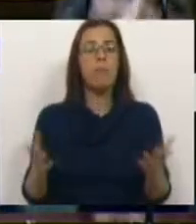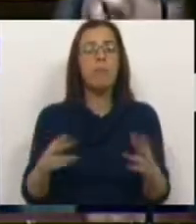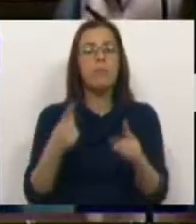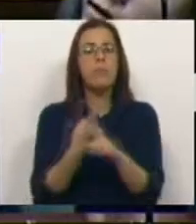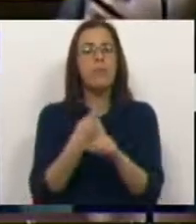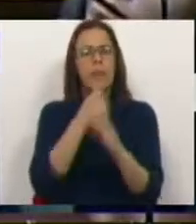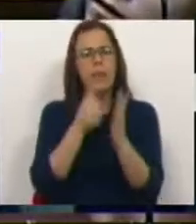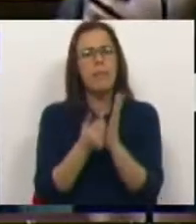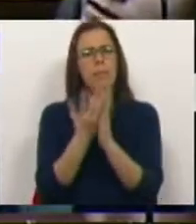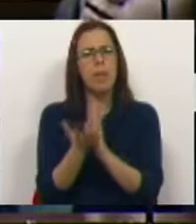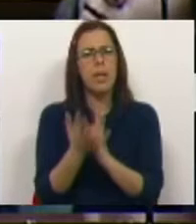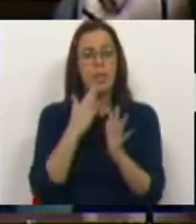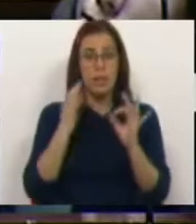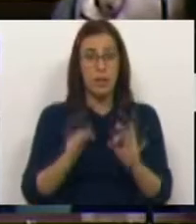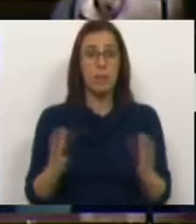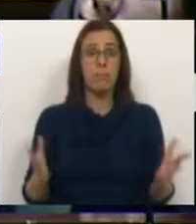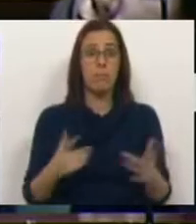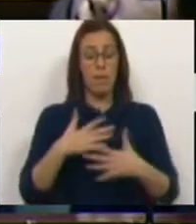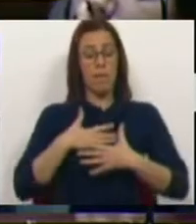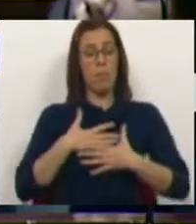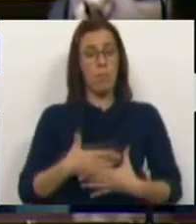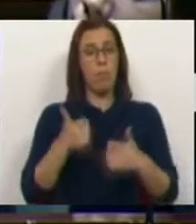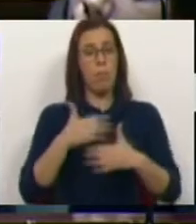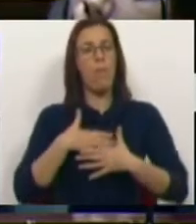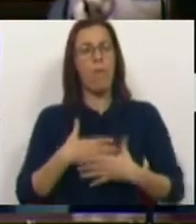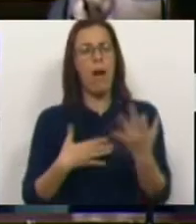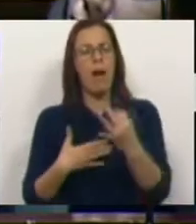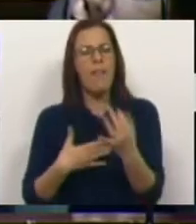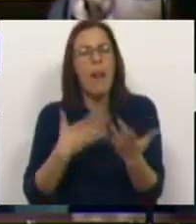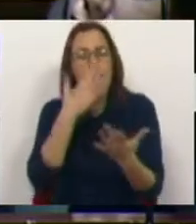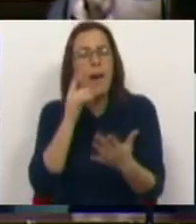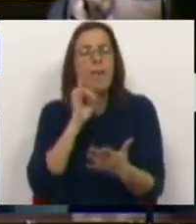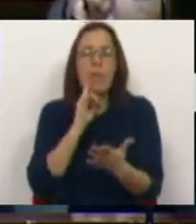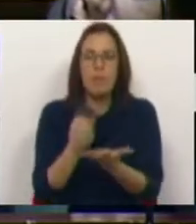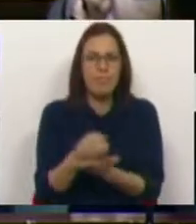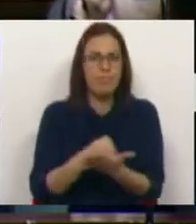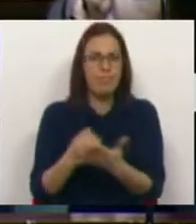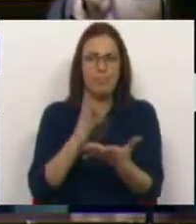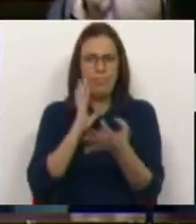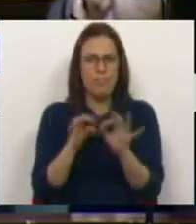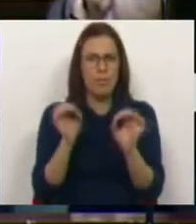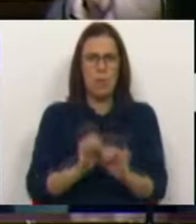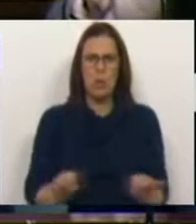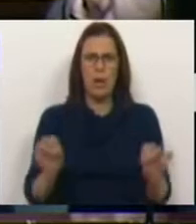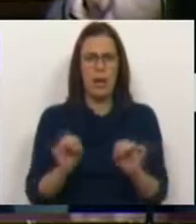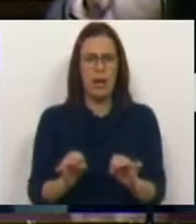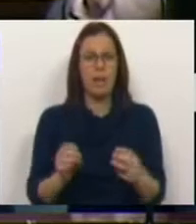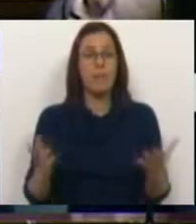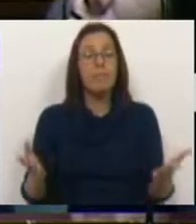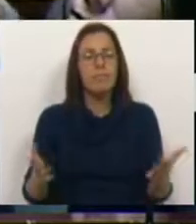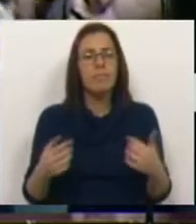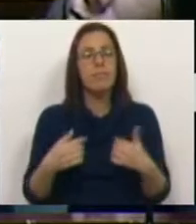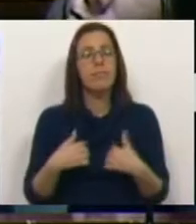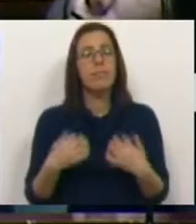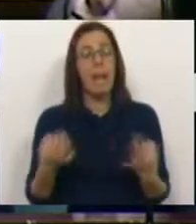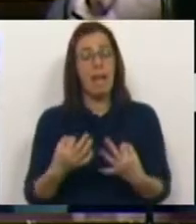este tipo de medidas, com certeza bem intencionadas, tornam-se inócuas e inconsequentes. Nós não,